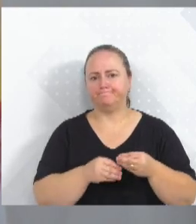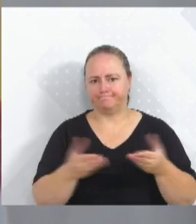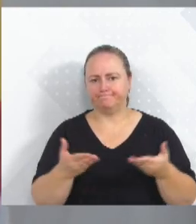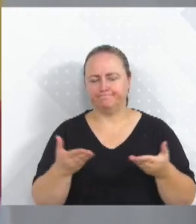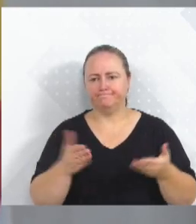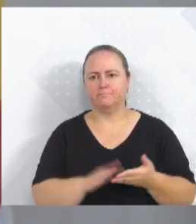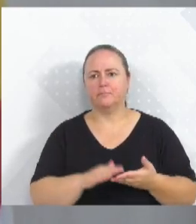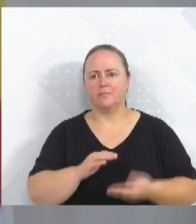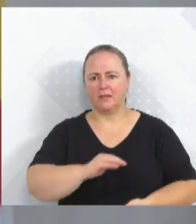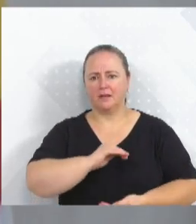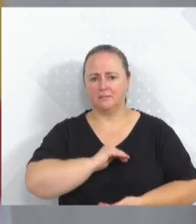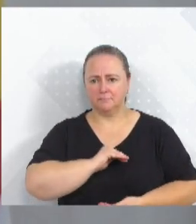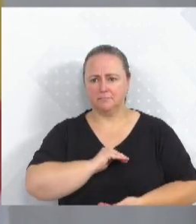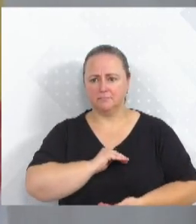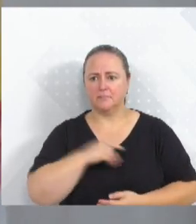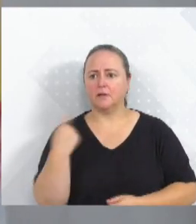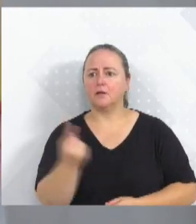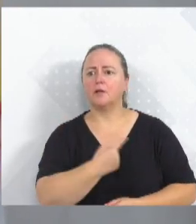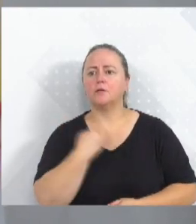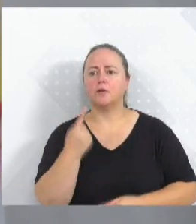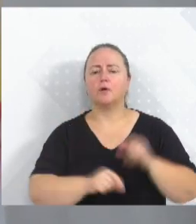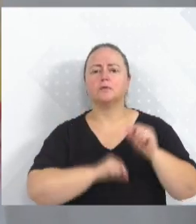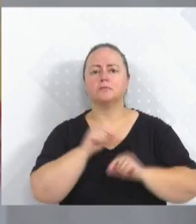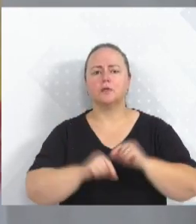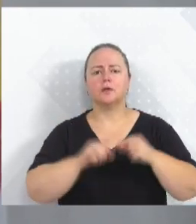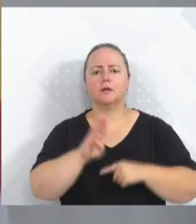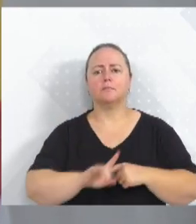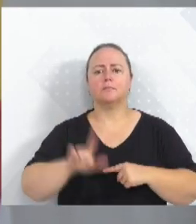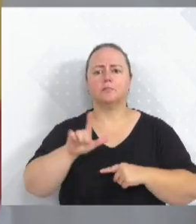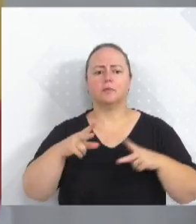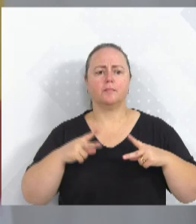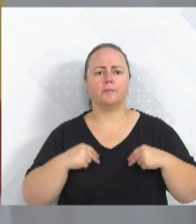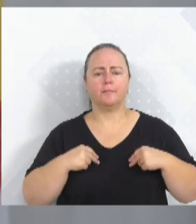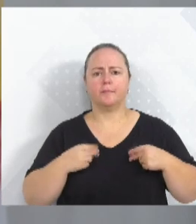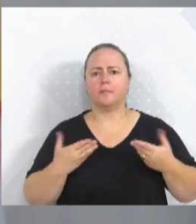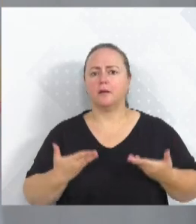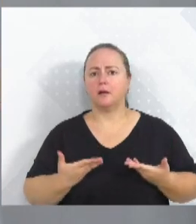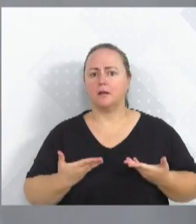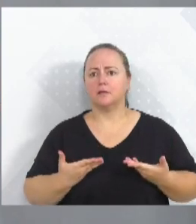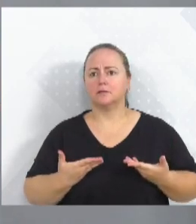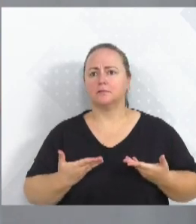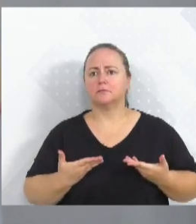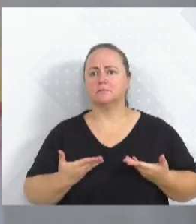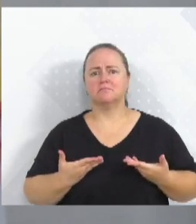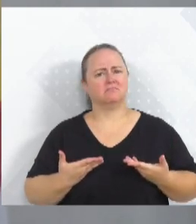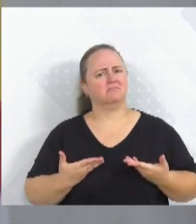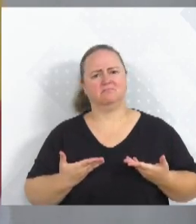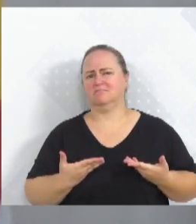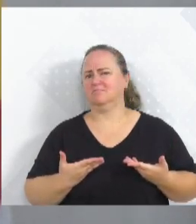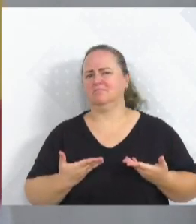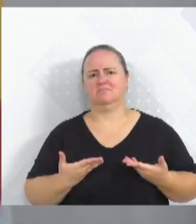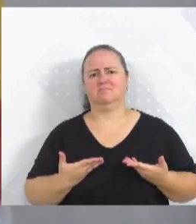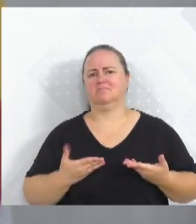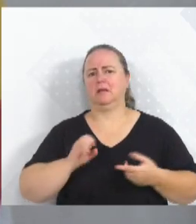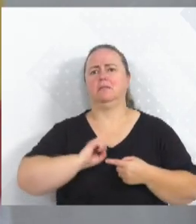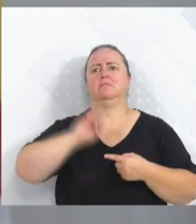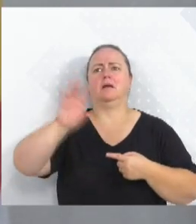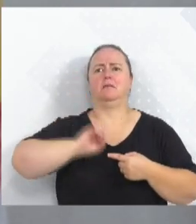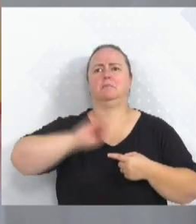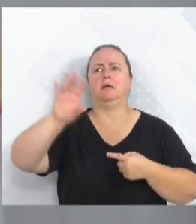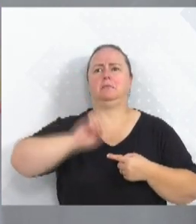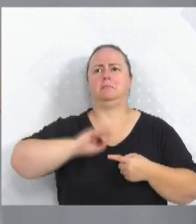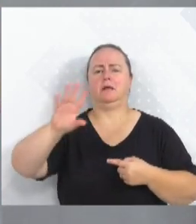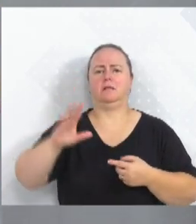gente, o que nós estamos querendo é o que Blumenau não merece. Eu estive em Brasília, nós mandamos para cada milhão que nós mandamos lá, nós recebemos de volta